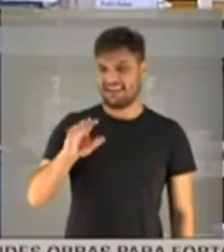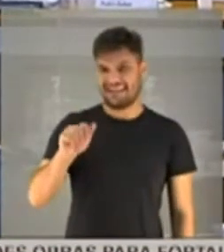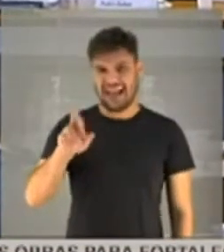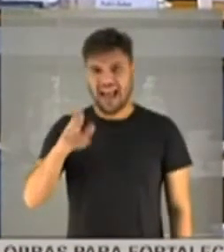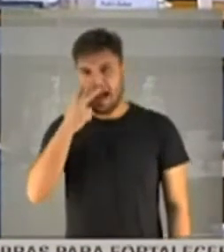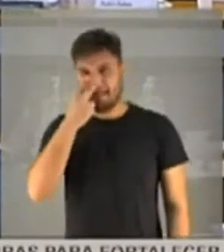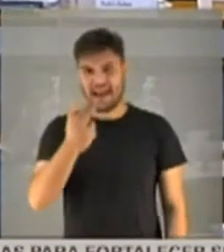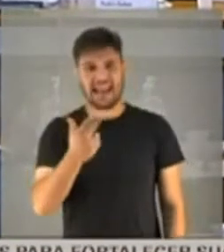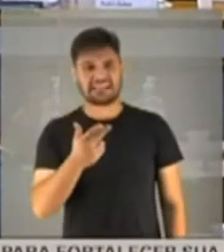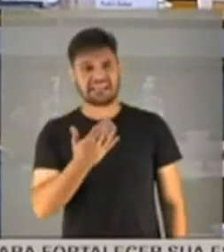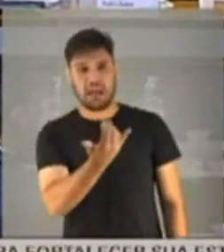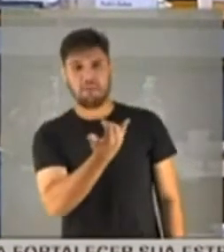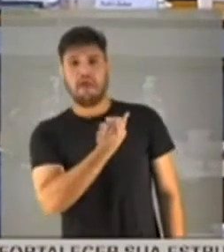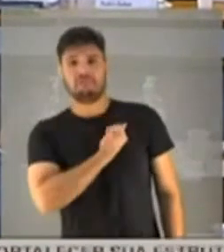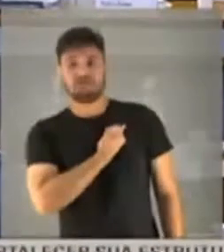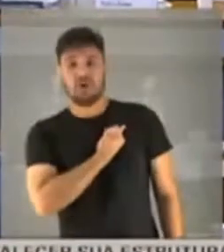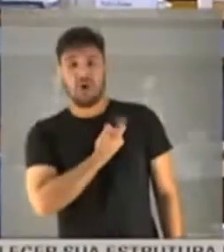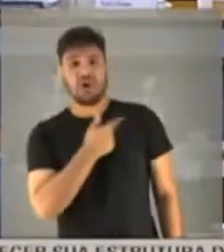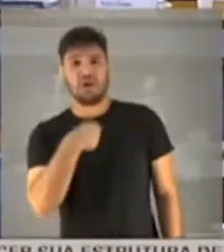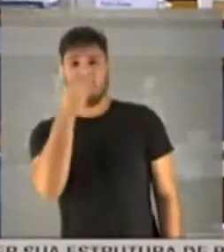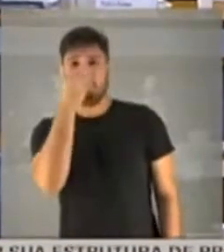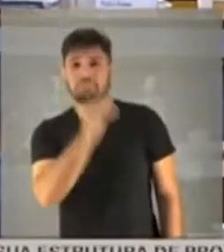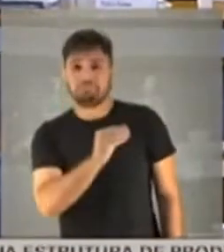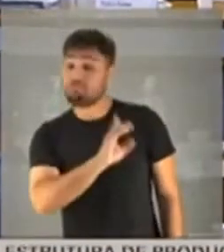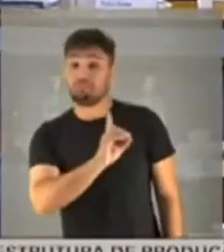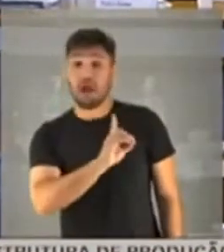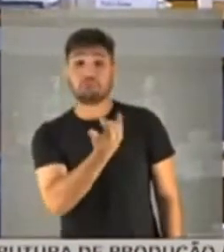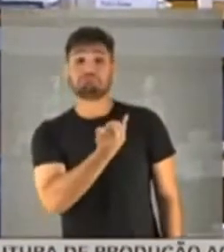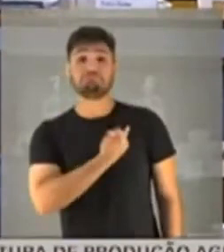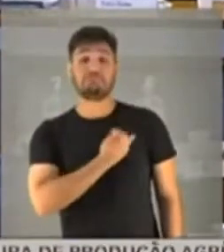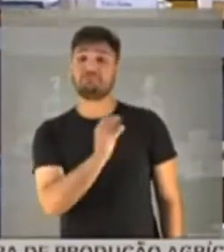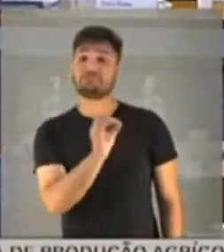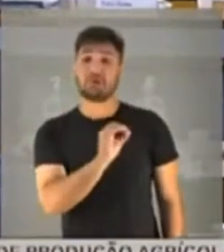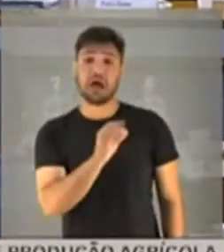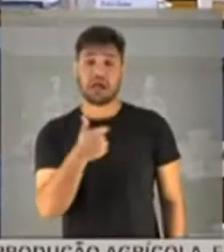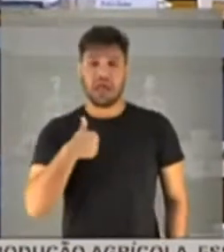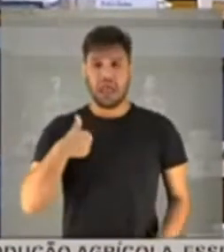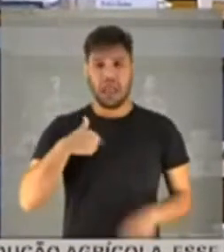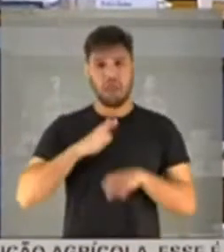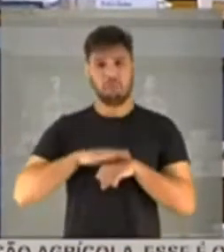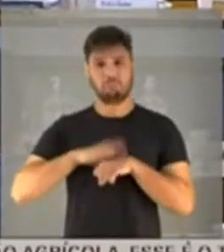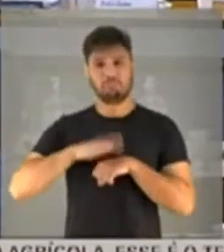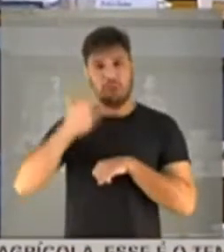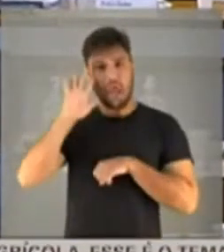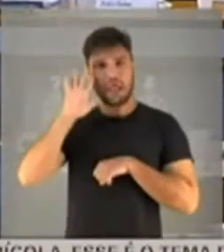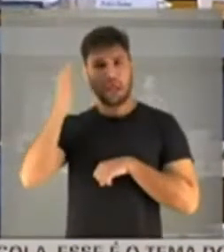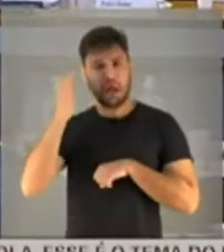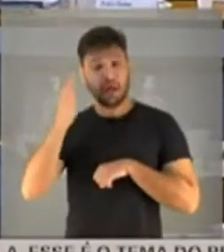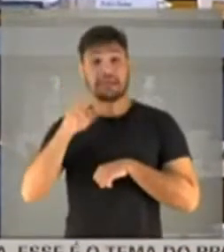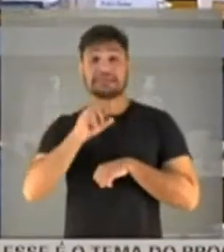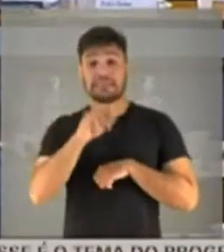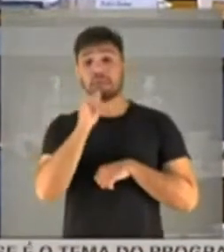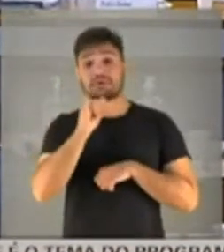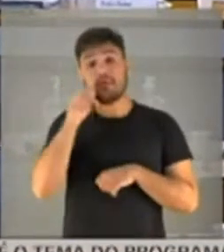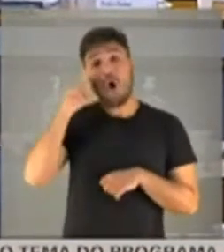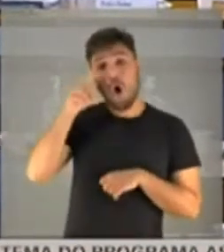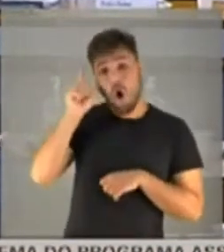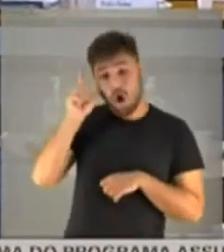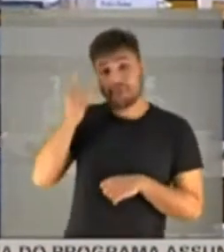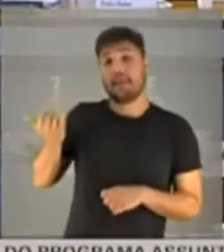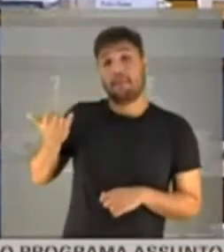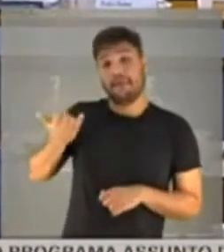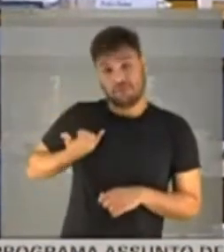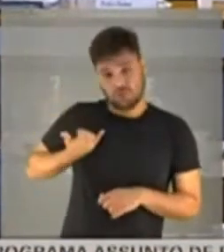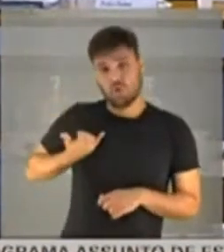eu tivesse sido avisado, e eu não fui avisado de nada, não posso eu tomar a iniciativa de... Eu fui avisado ontem e pedi